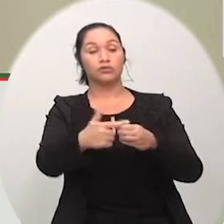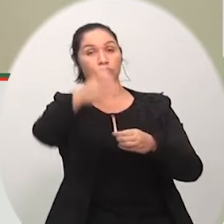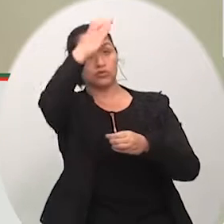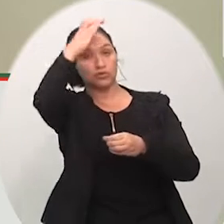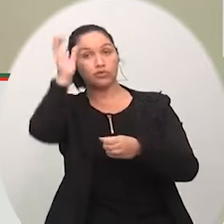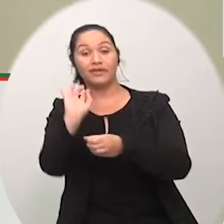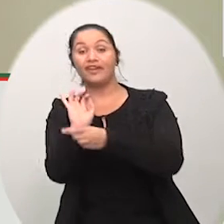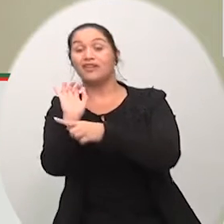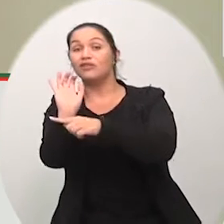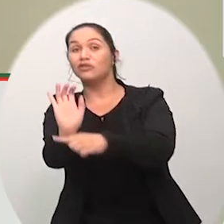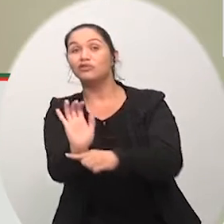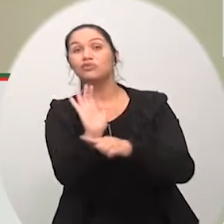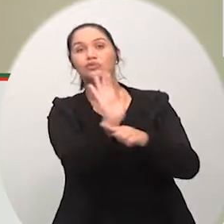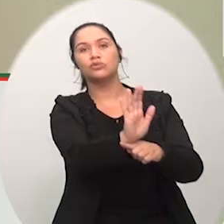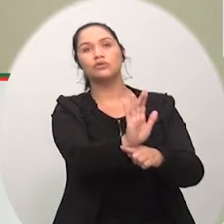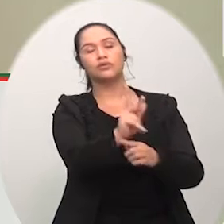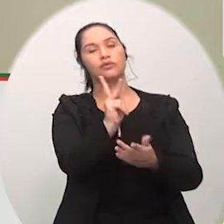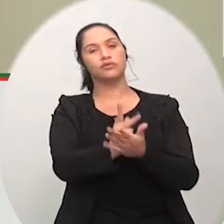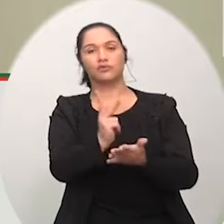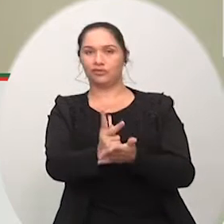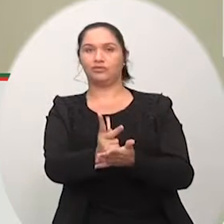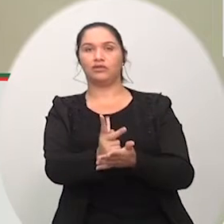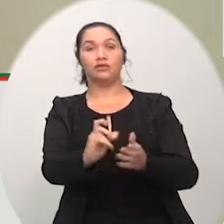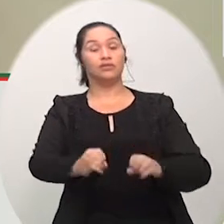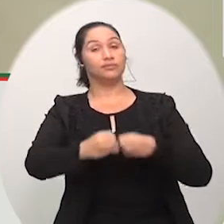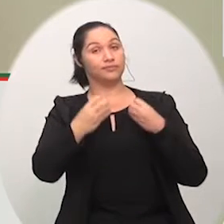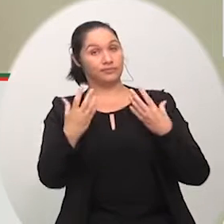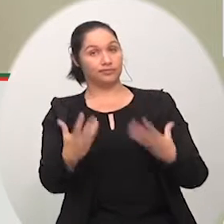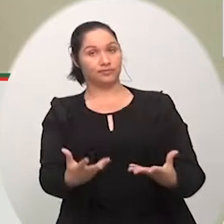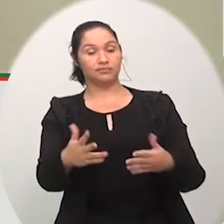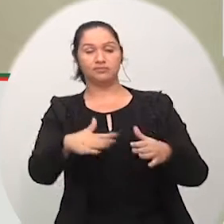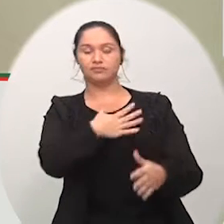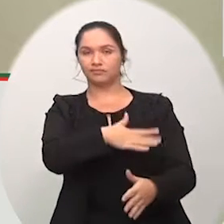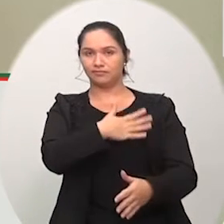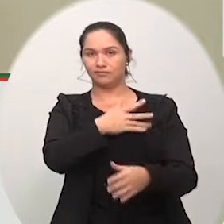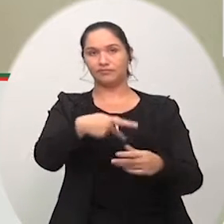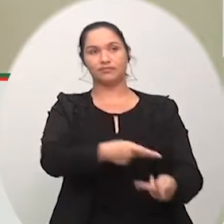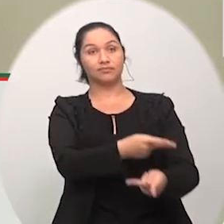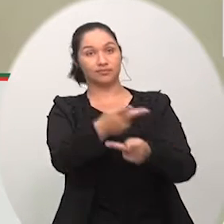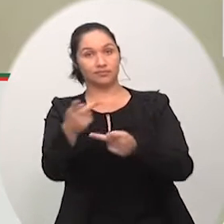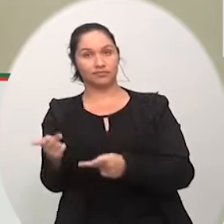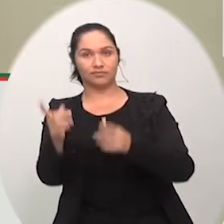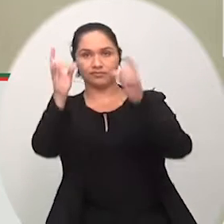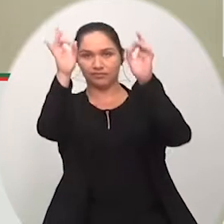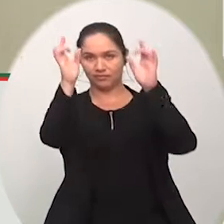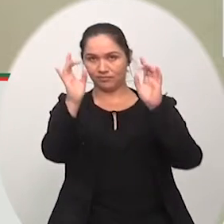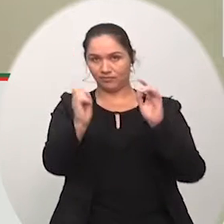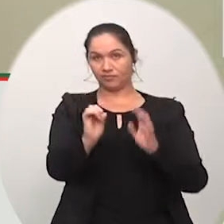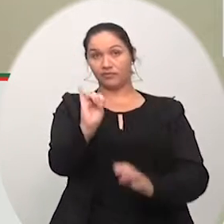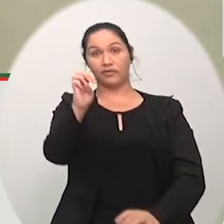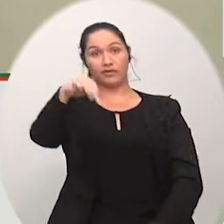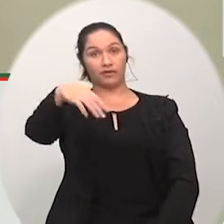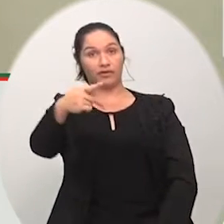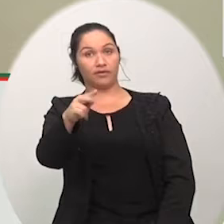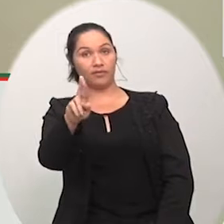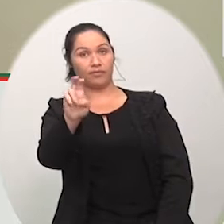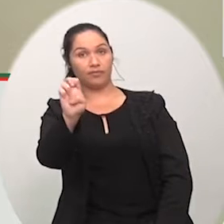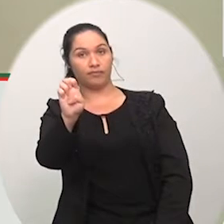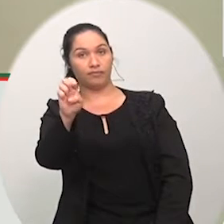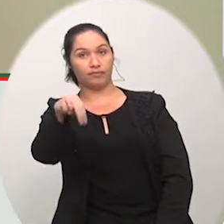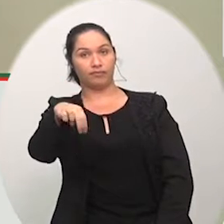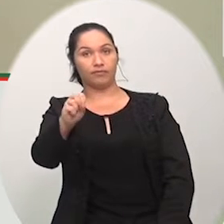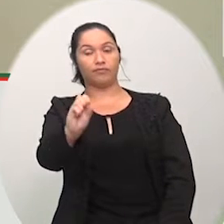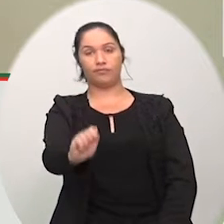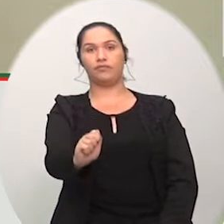mas muito mais que relevantes. Então, tornar público, gostaria de convidar, em especial, a imprensa esportiva, né, a